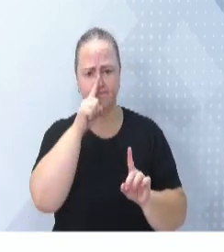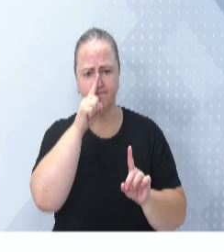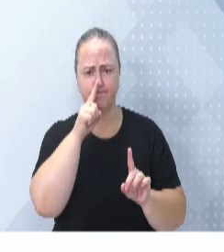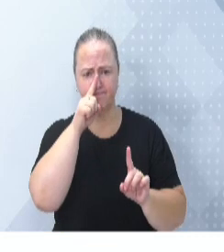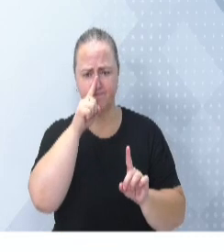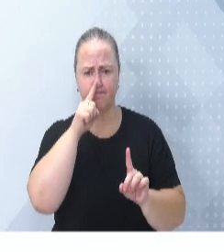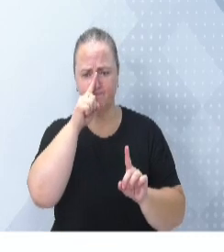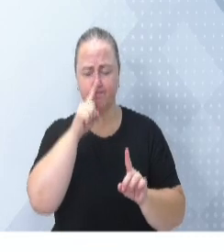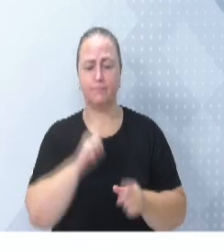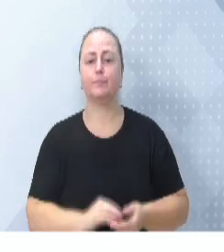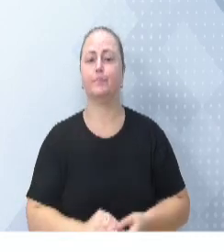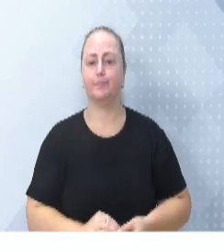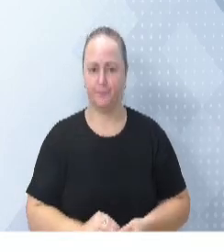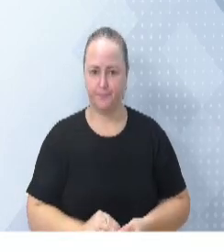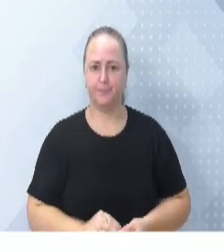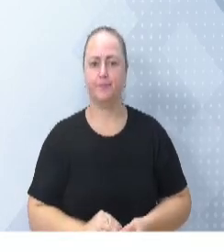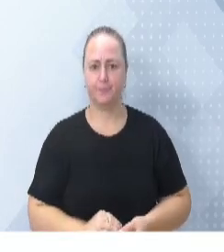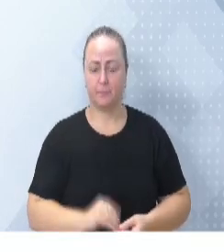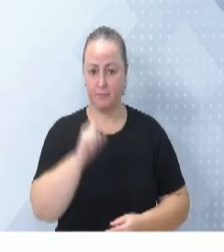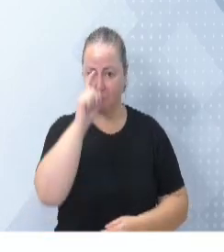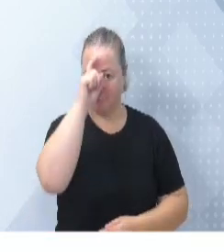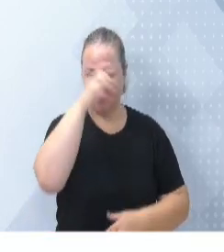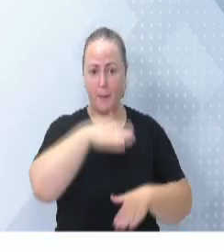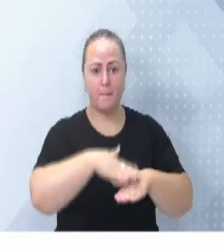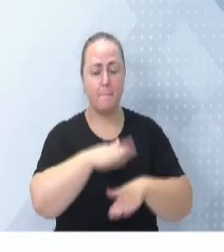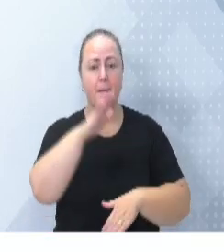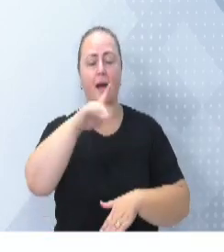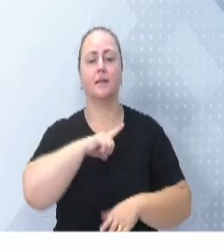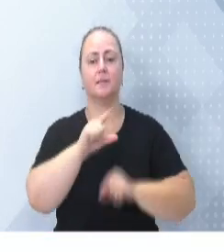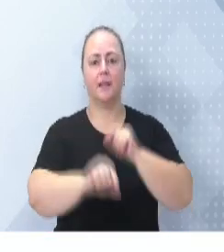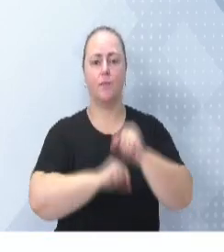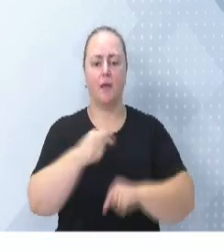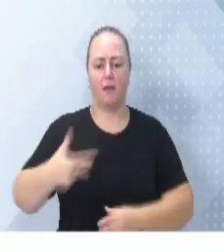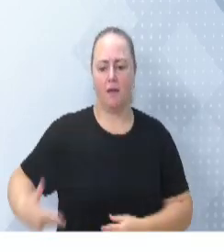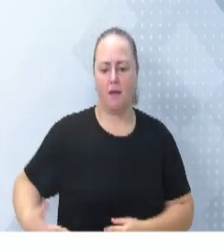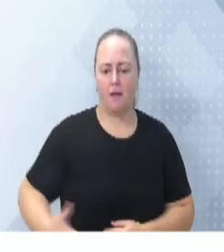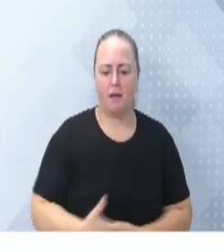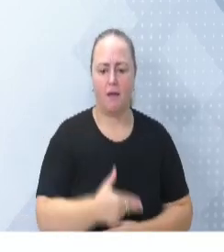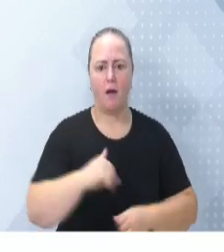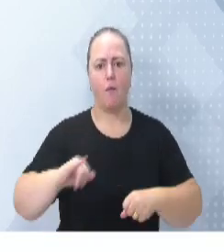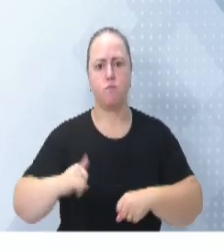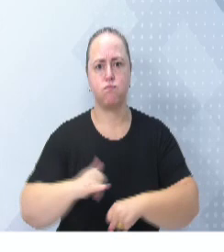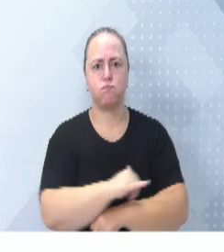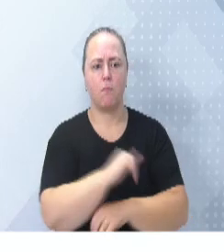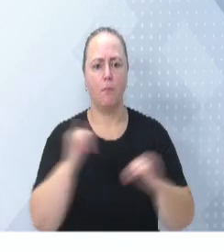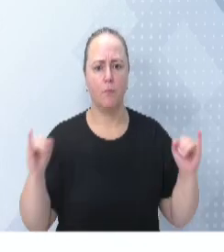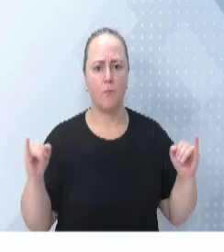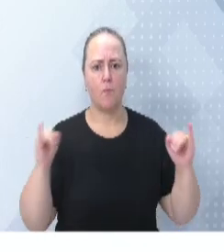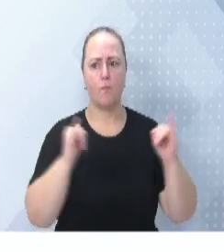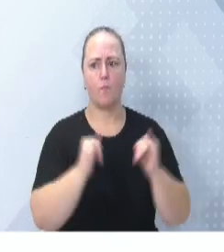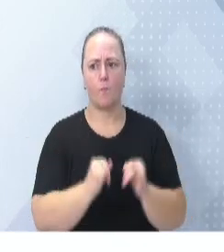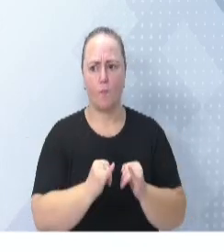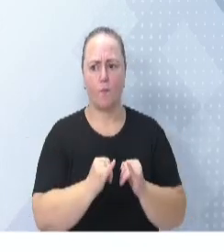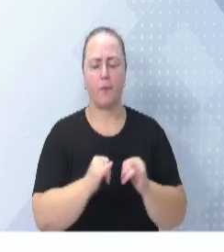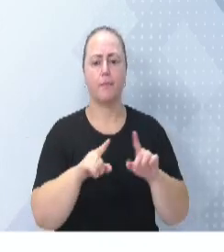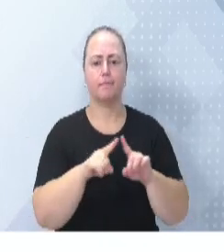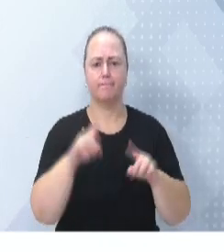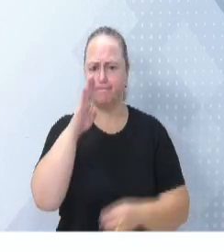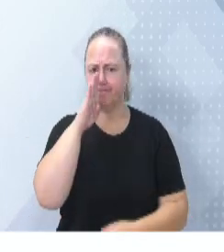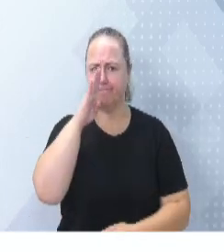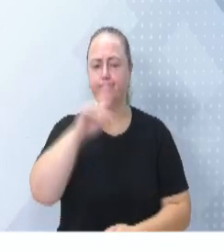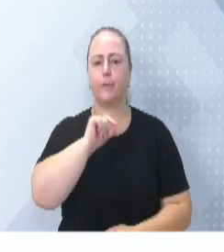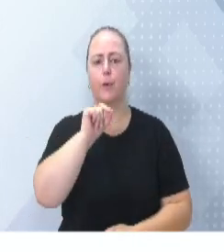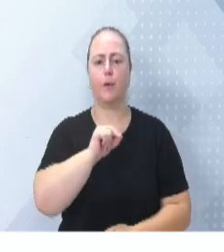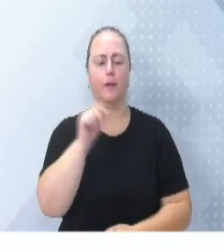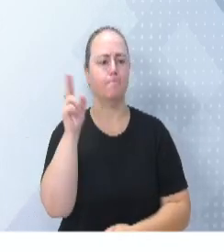somos o hospital que mais opera cirurgia bariátrica no Estado de Santa Catarina, e, principalmente, somos a referência para a rede